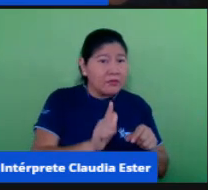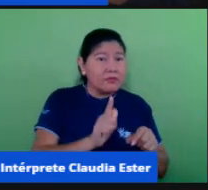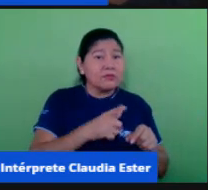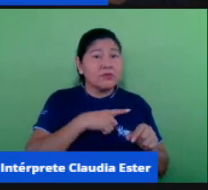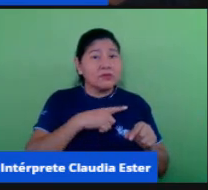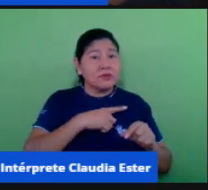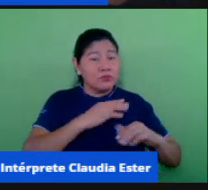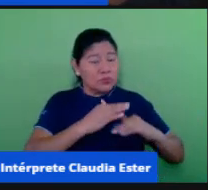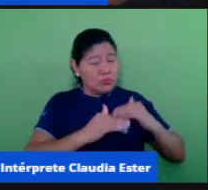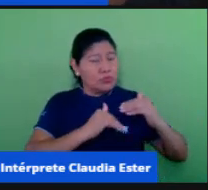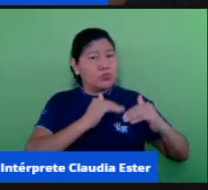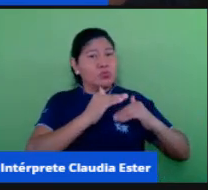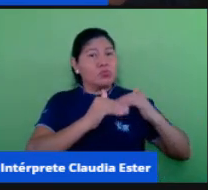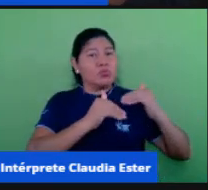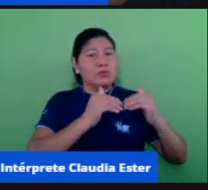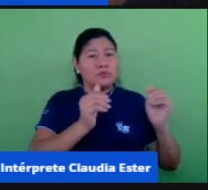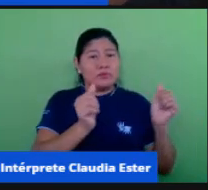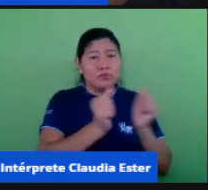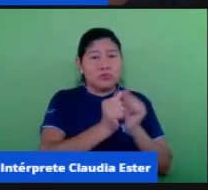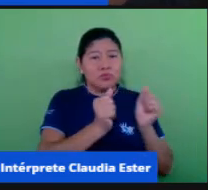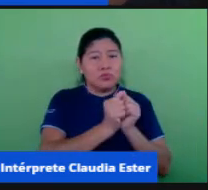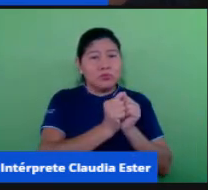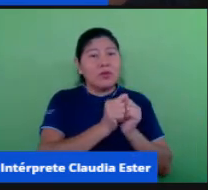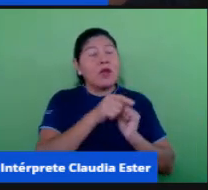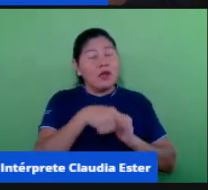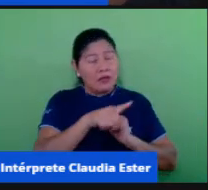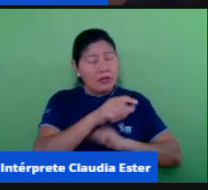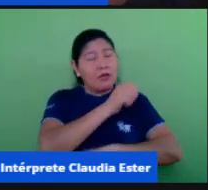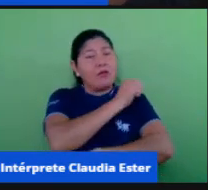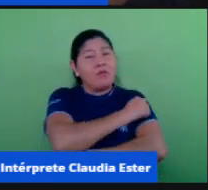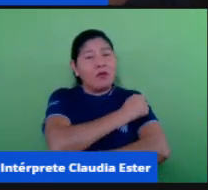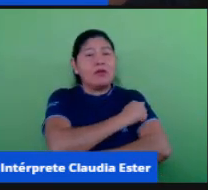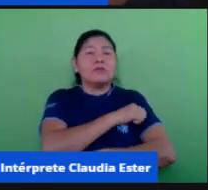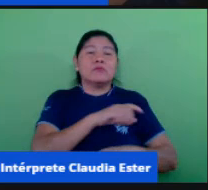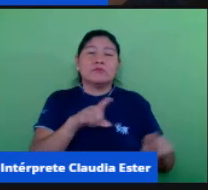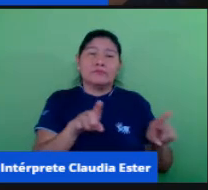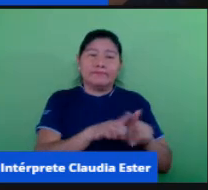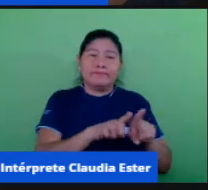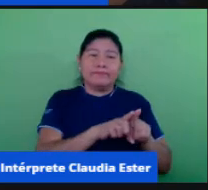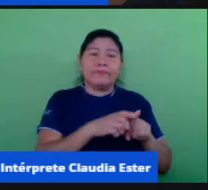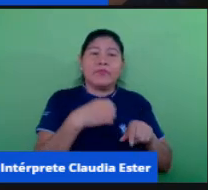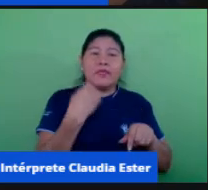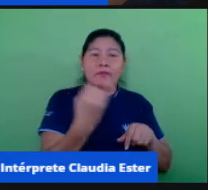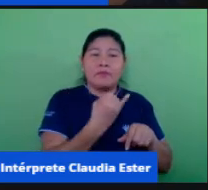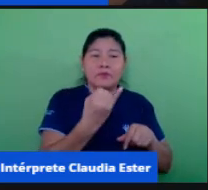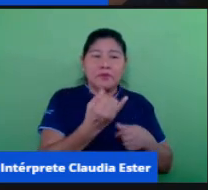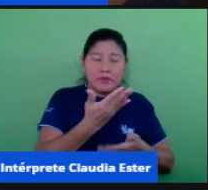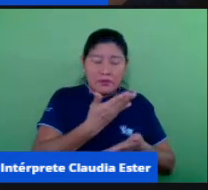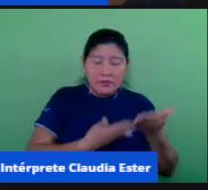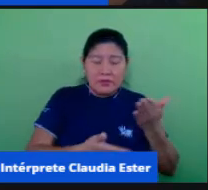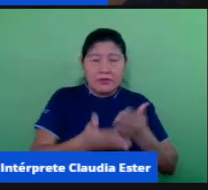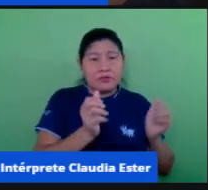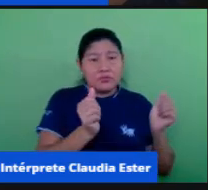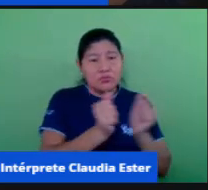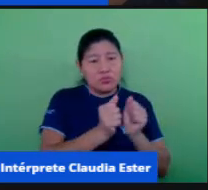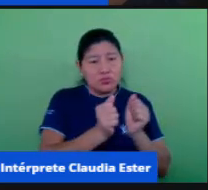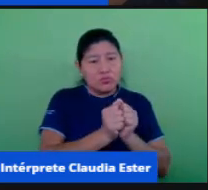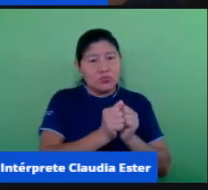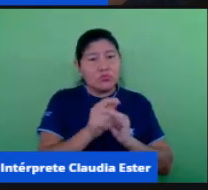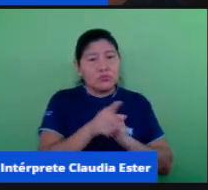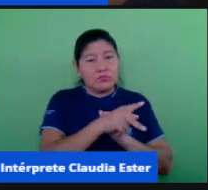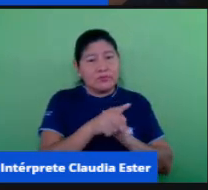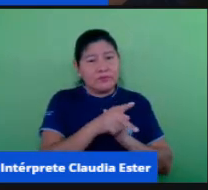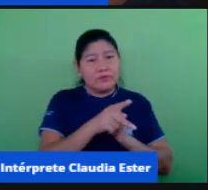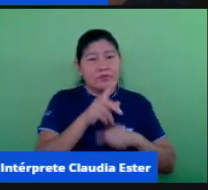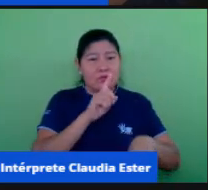remoto a esse aluno então é importante que o professor também esteja de prontidão ali no seu horário